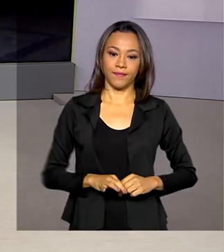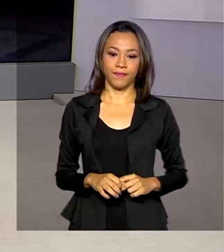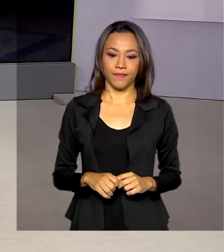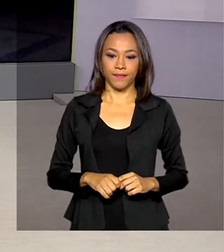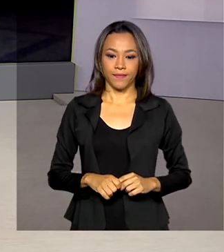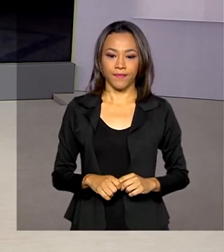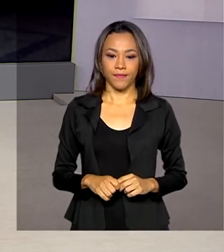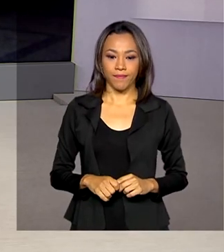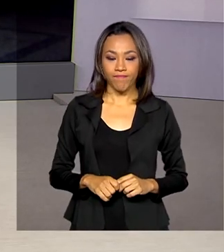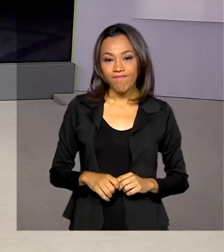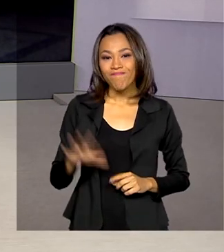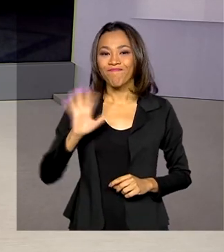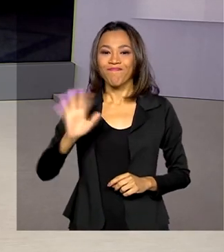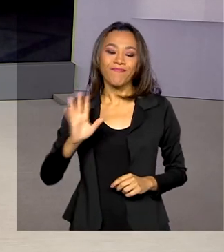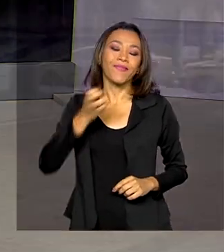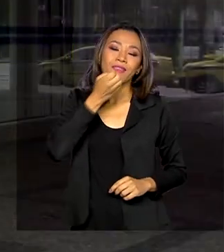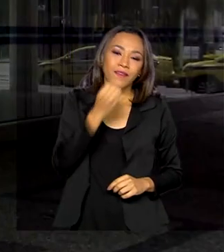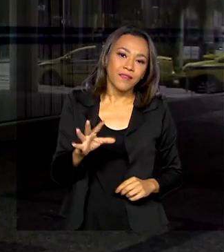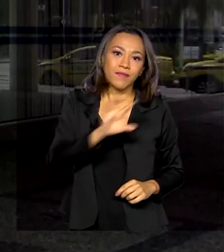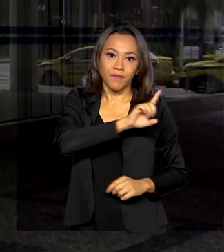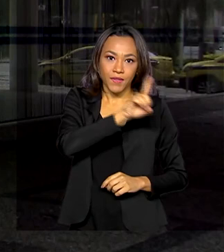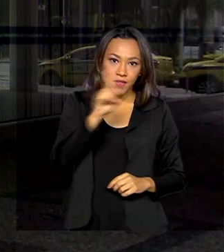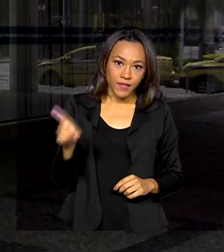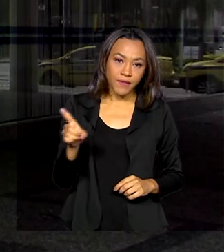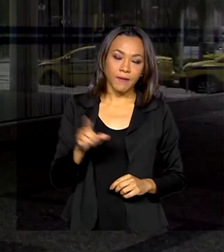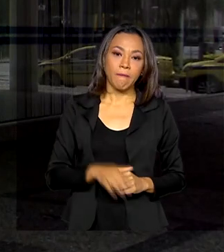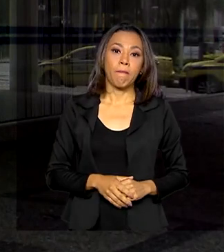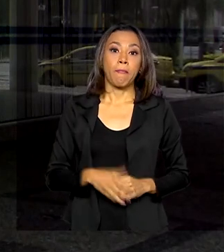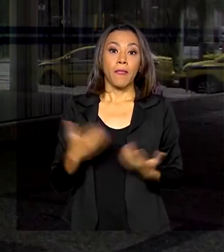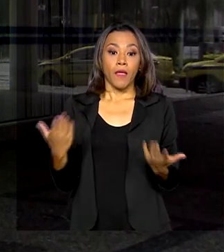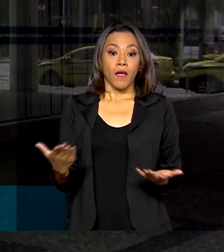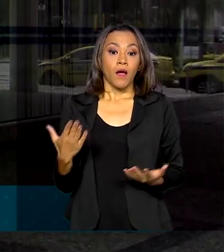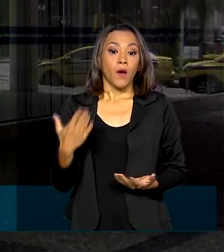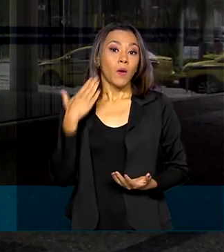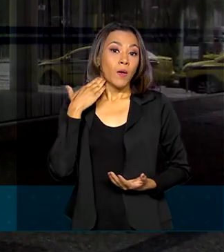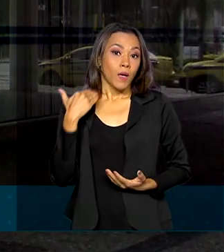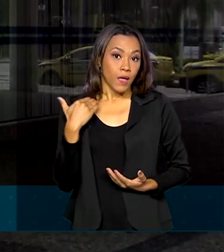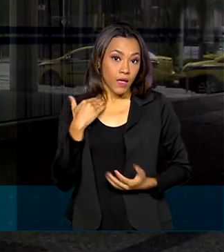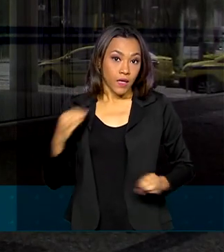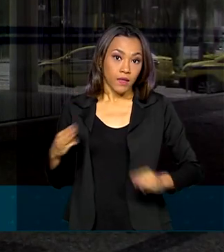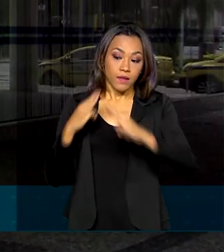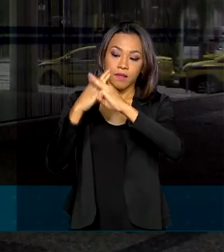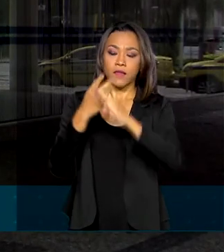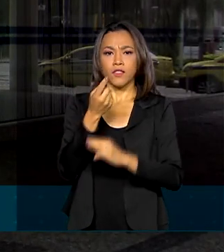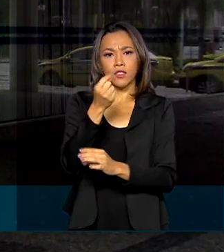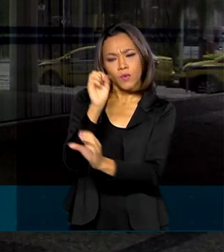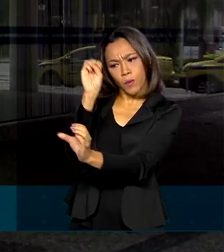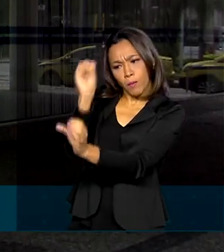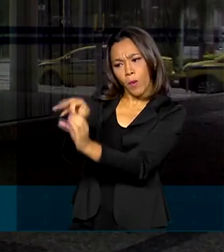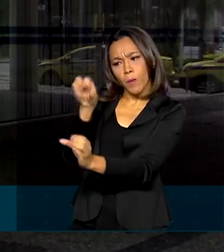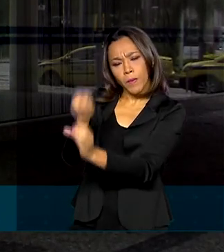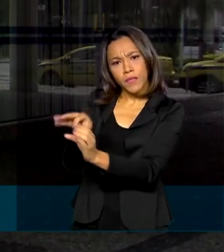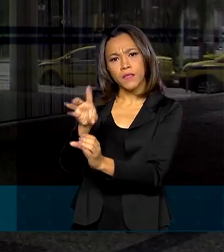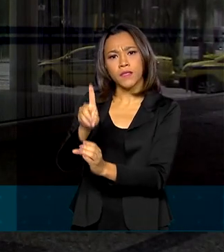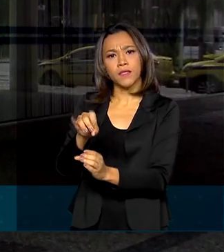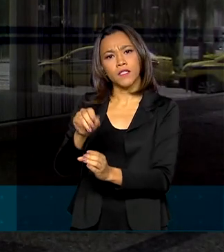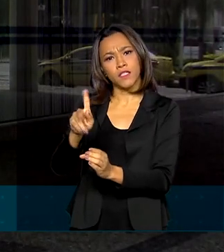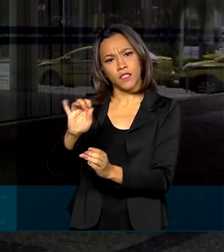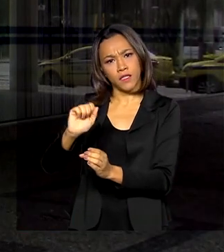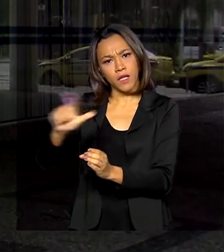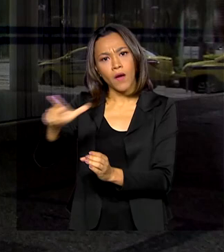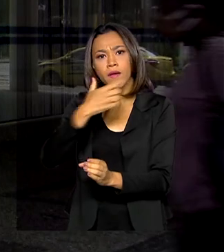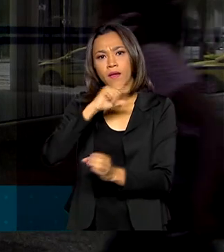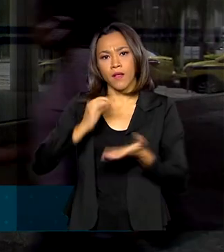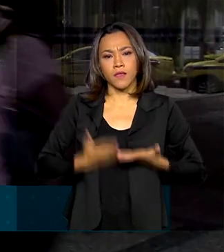Olá Renata, bom dia. A Caixa vai depositar o benefício na poupança social digital para os trabalhadores